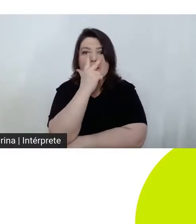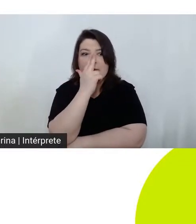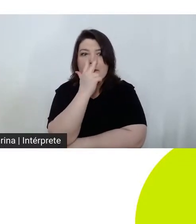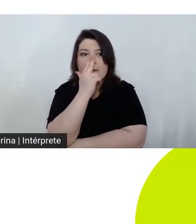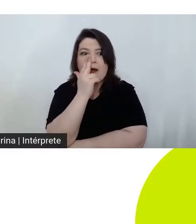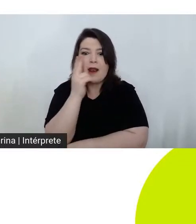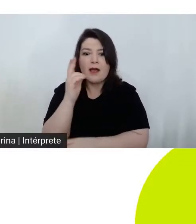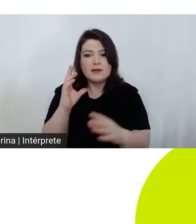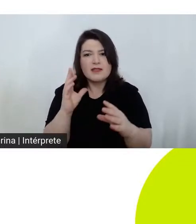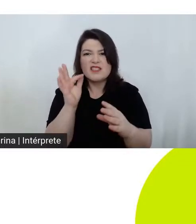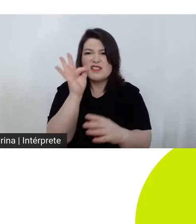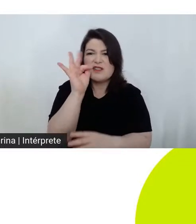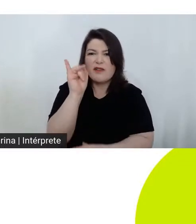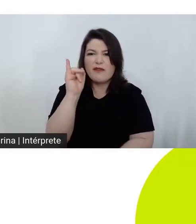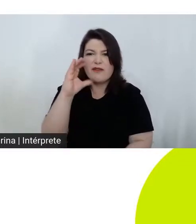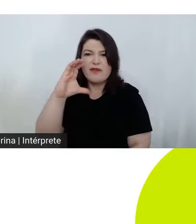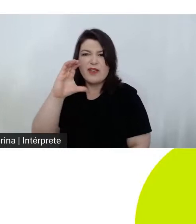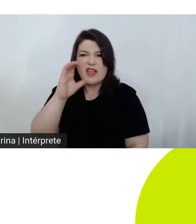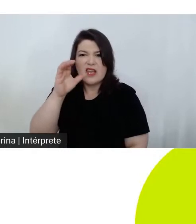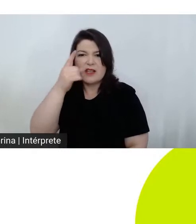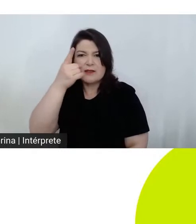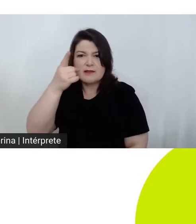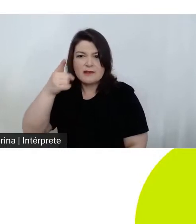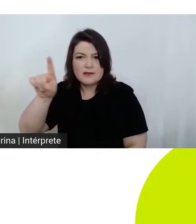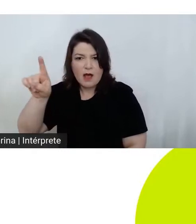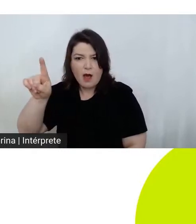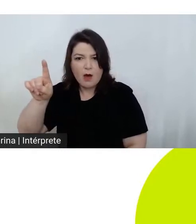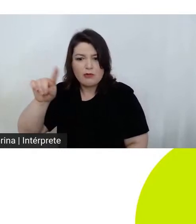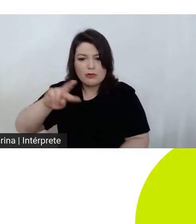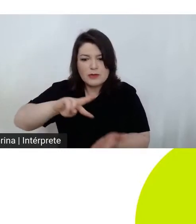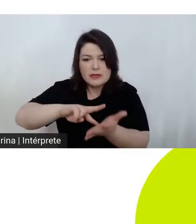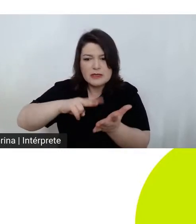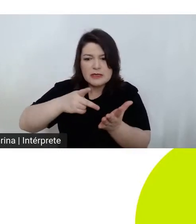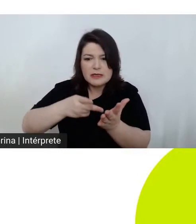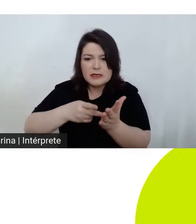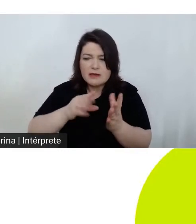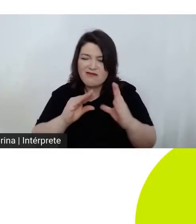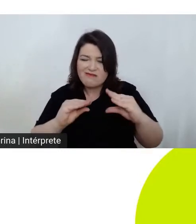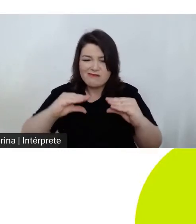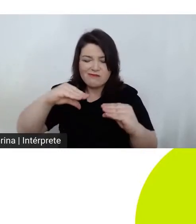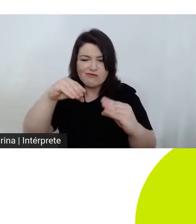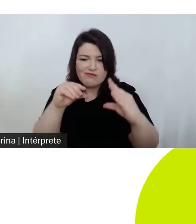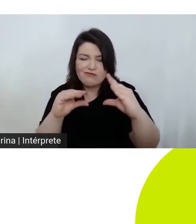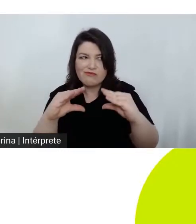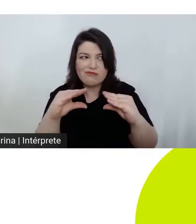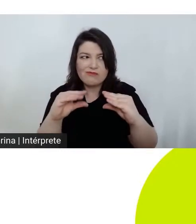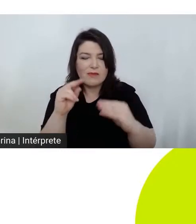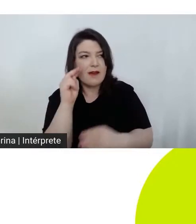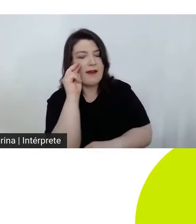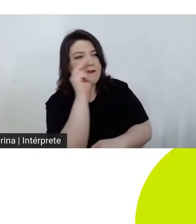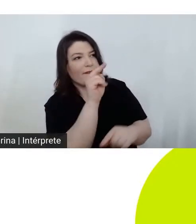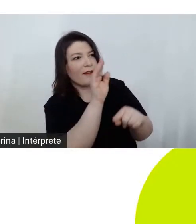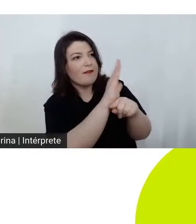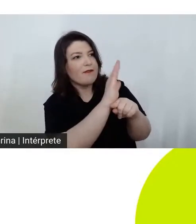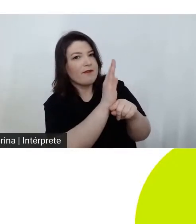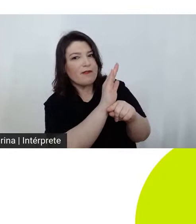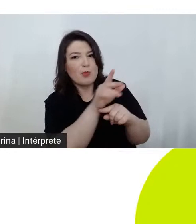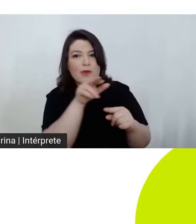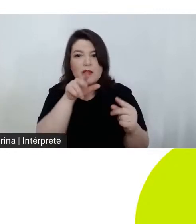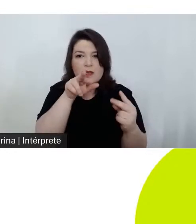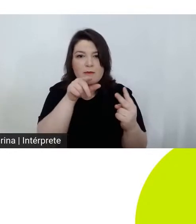que pude pensar que em joias brutas os irmãos Beni e Josh Safdi